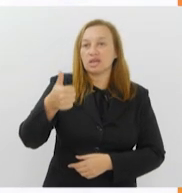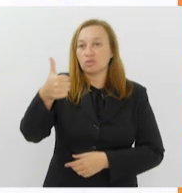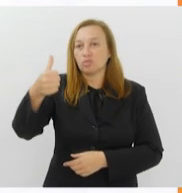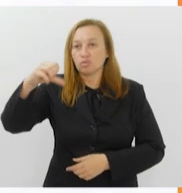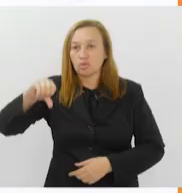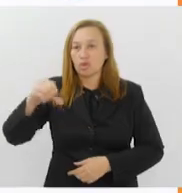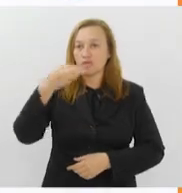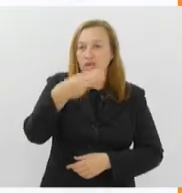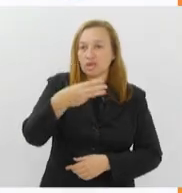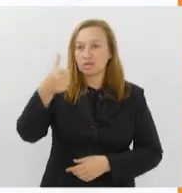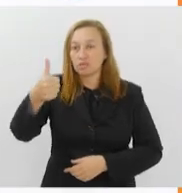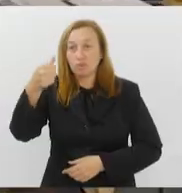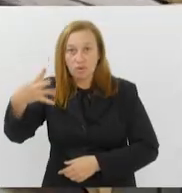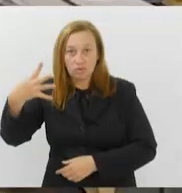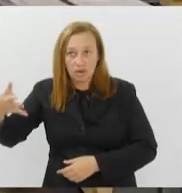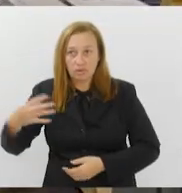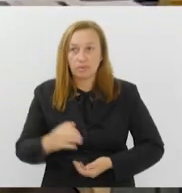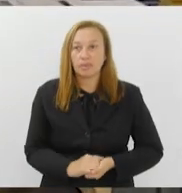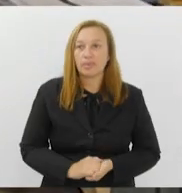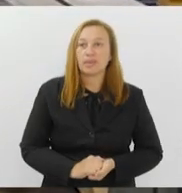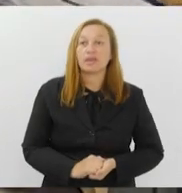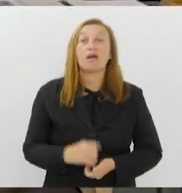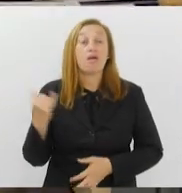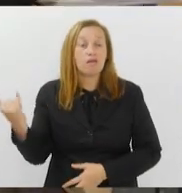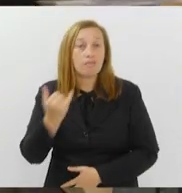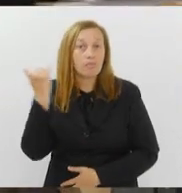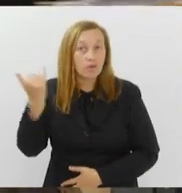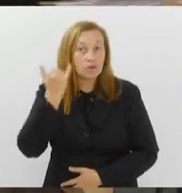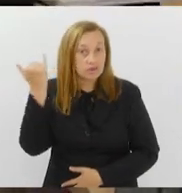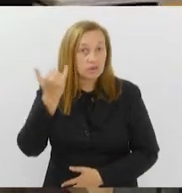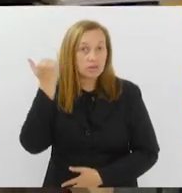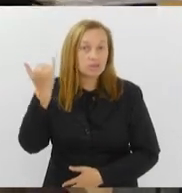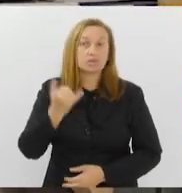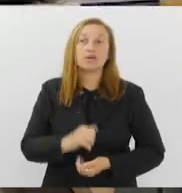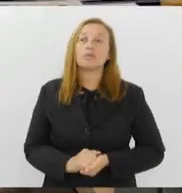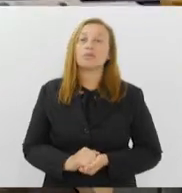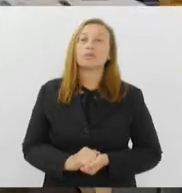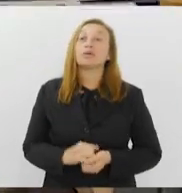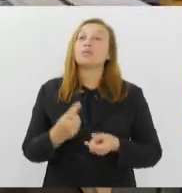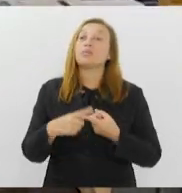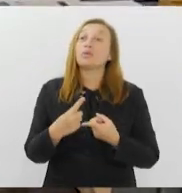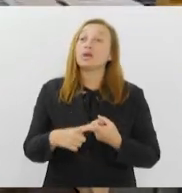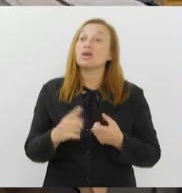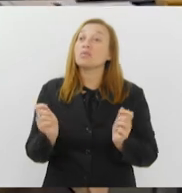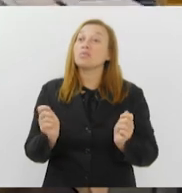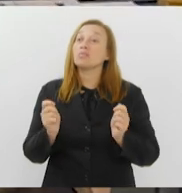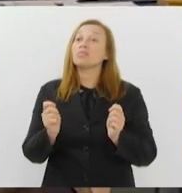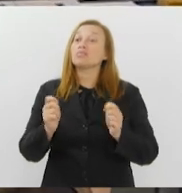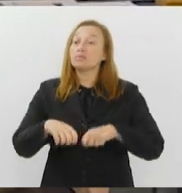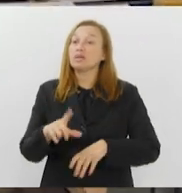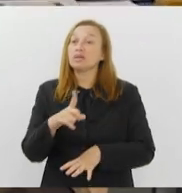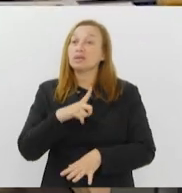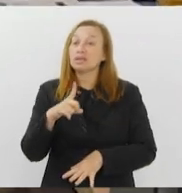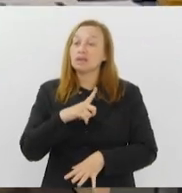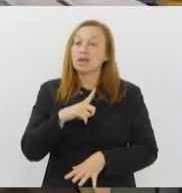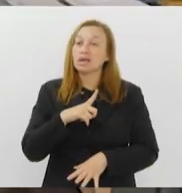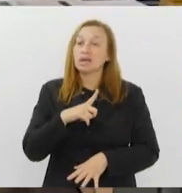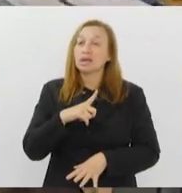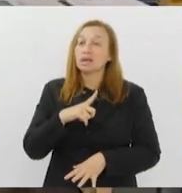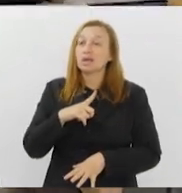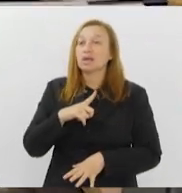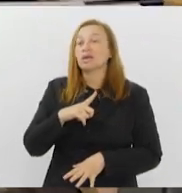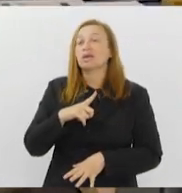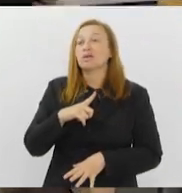-3144. Ele é de extrema importância porque ele possibilita aos consumidores de Niterói